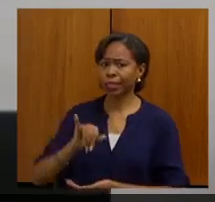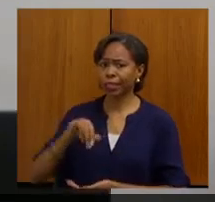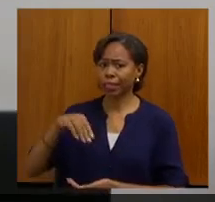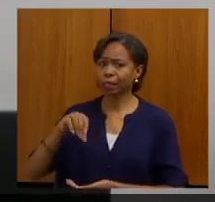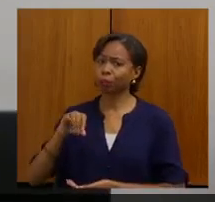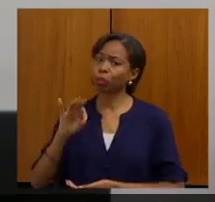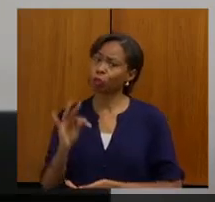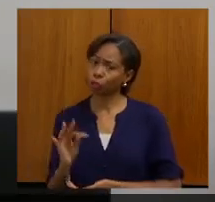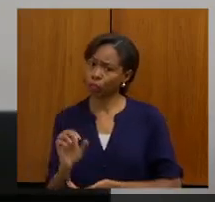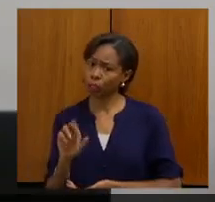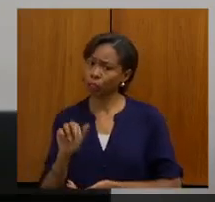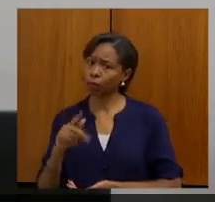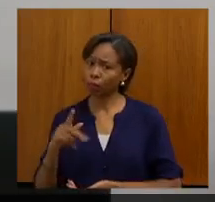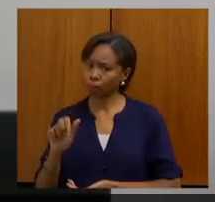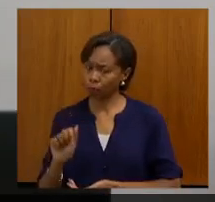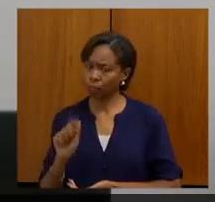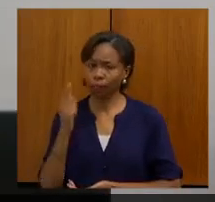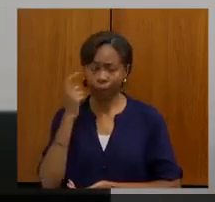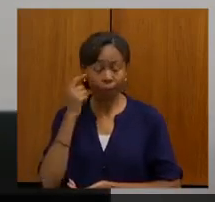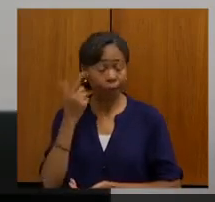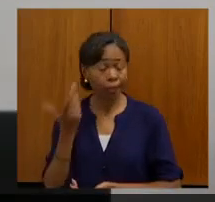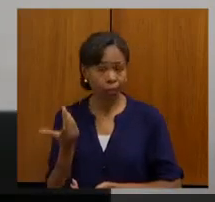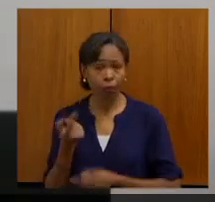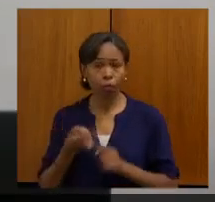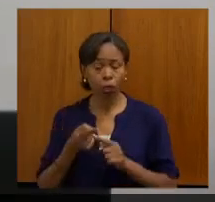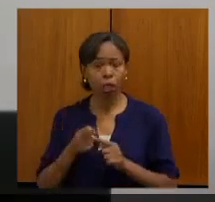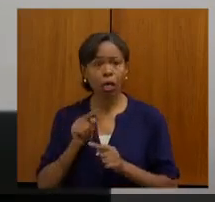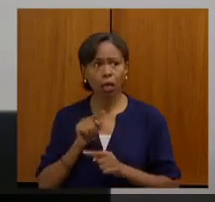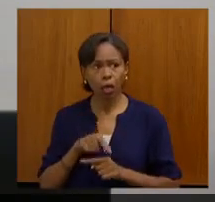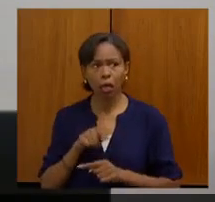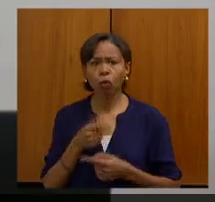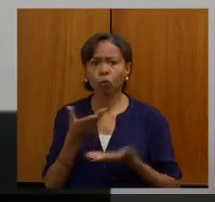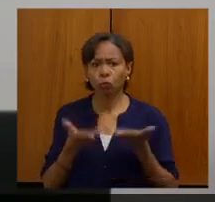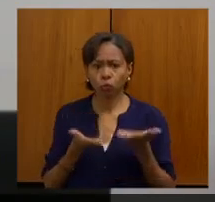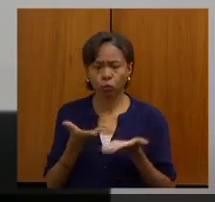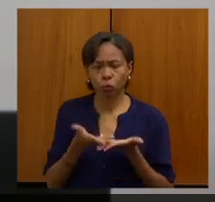um tratamento que tem uma valorização